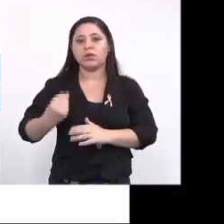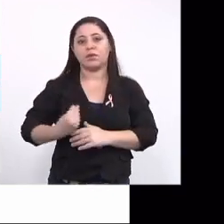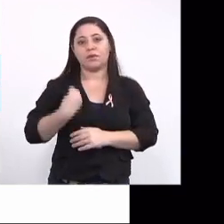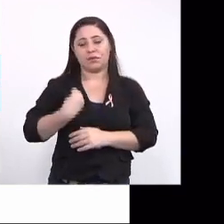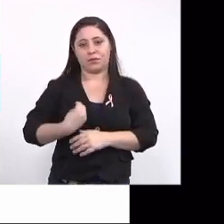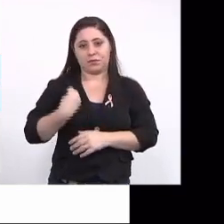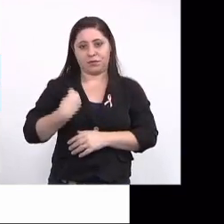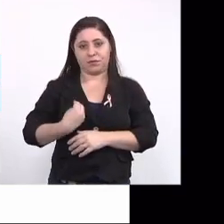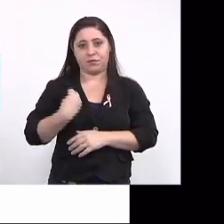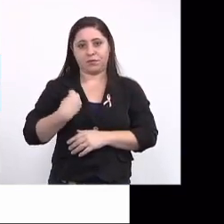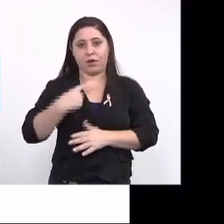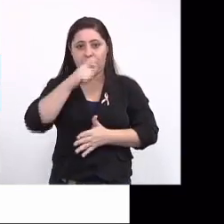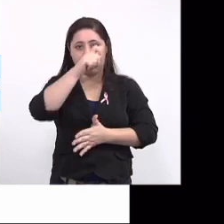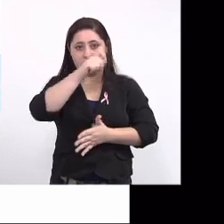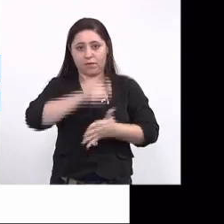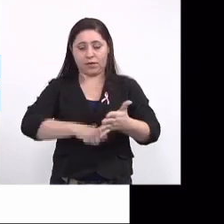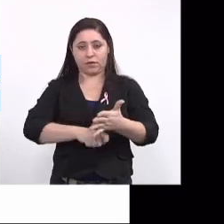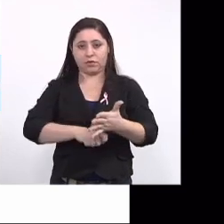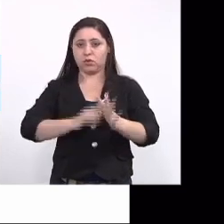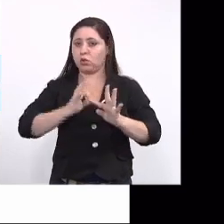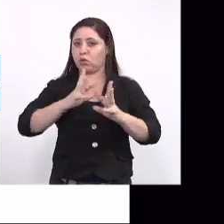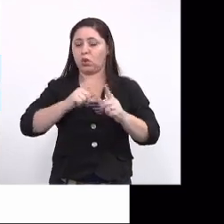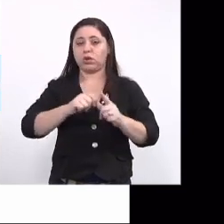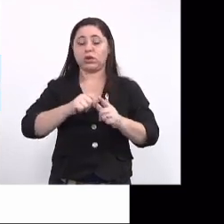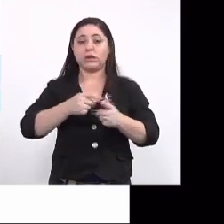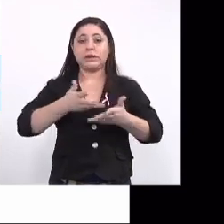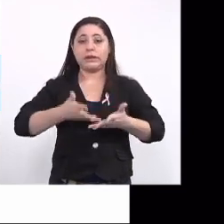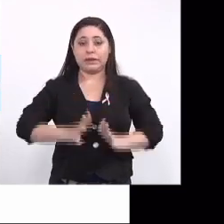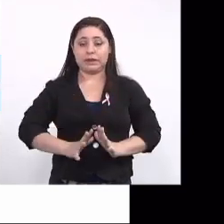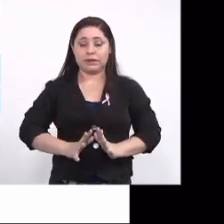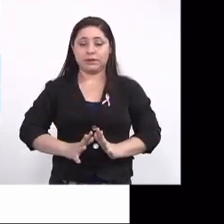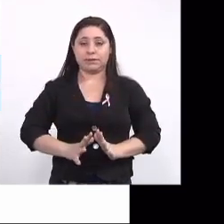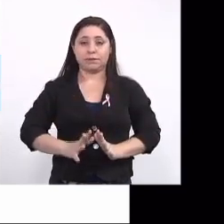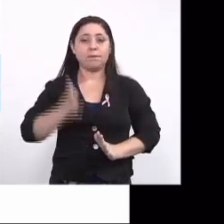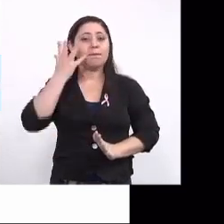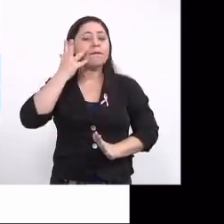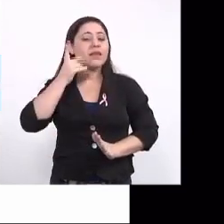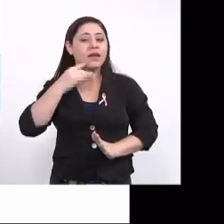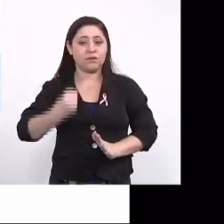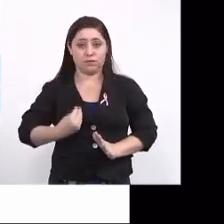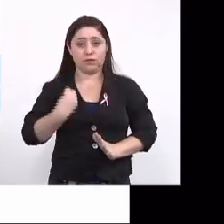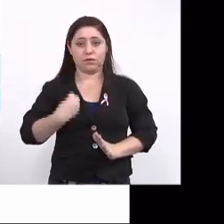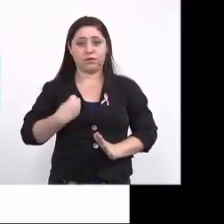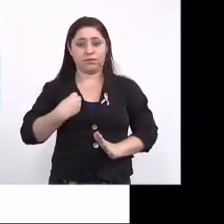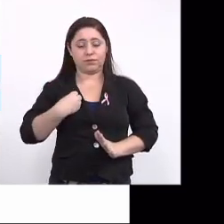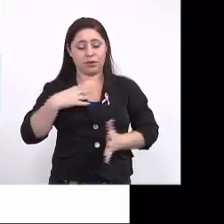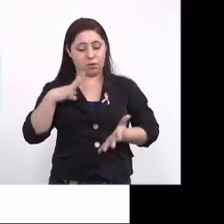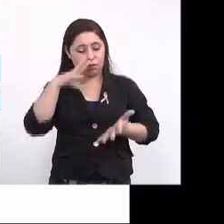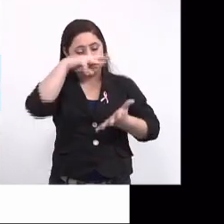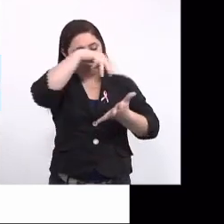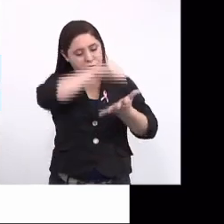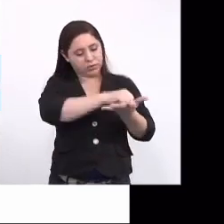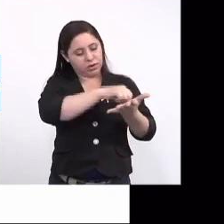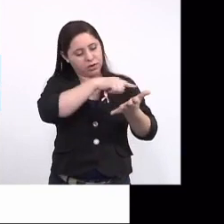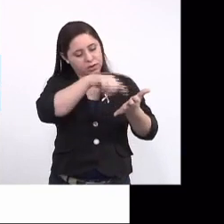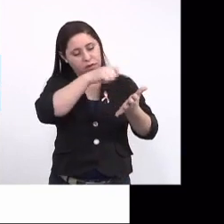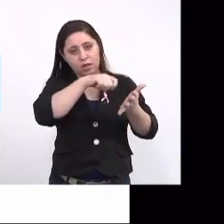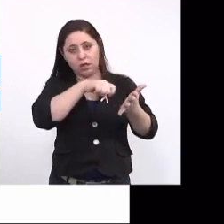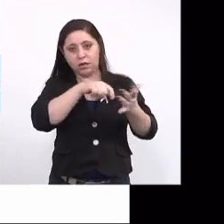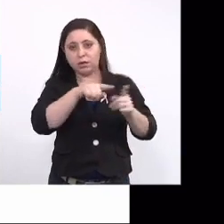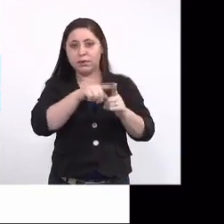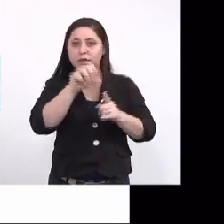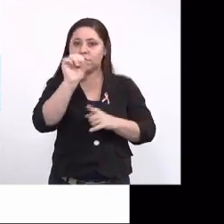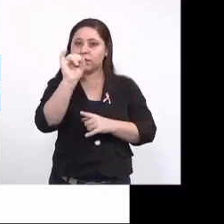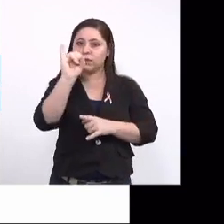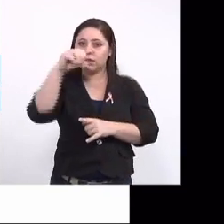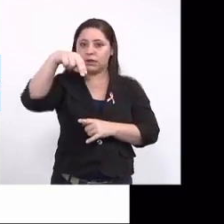registrados, então toda criança que nasce viva está aí nessa base de dados no SINASC, e o SINAM, que